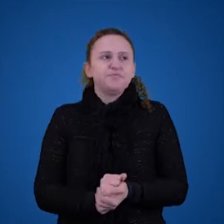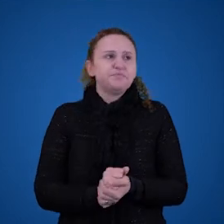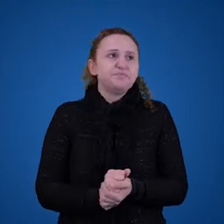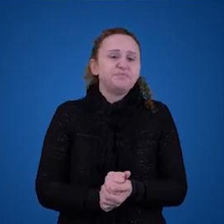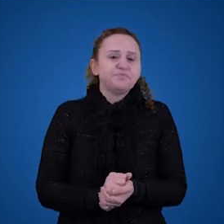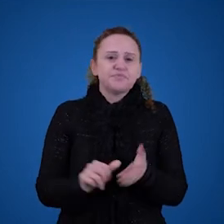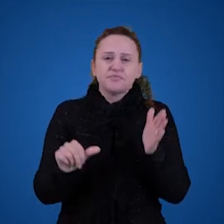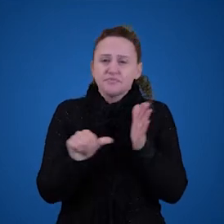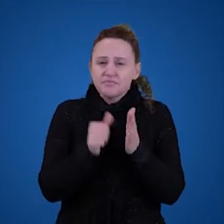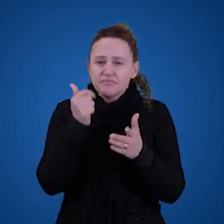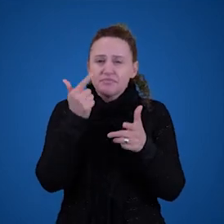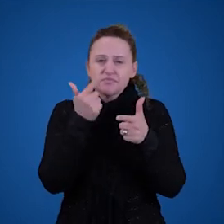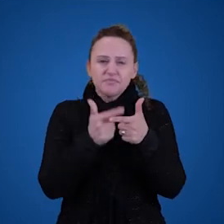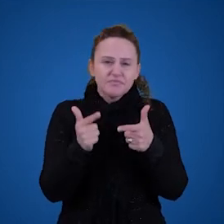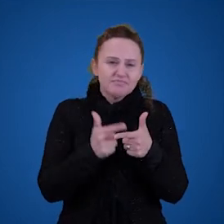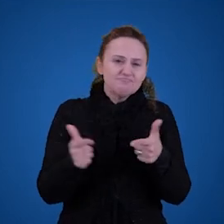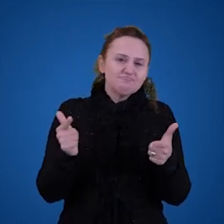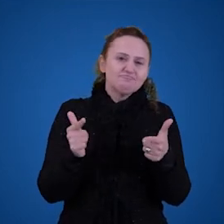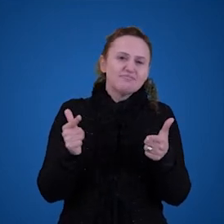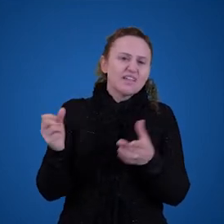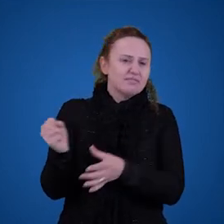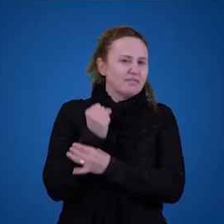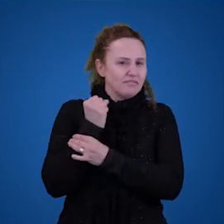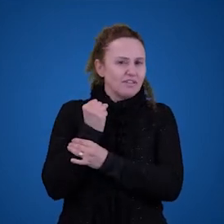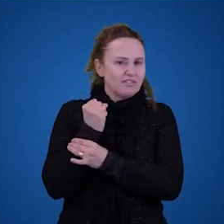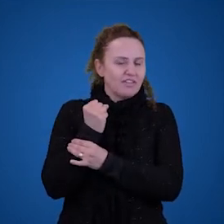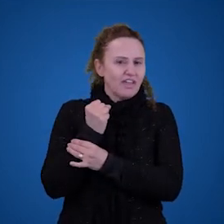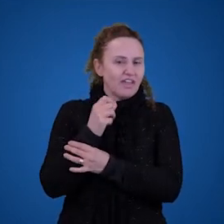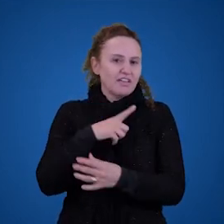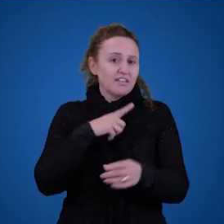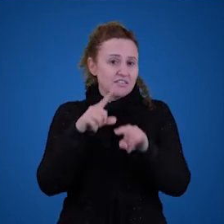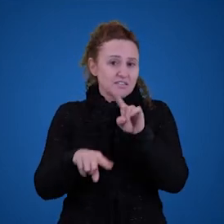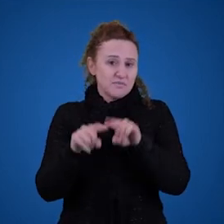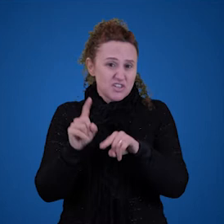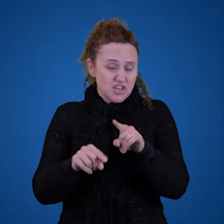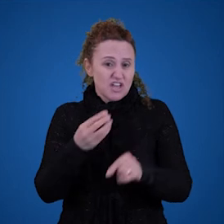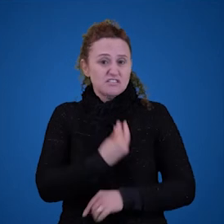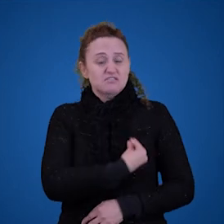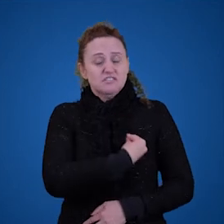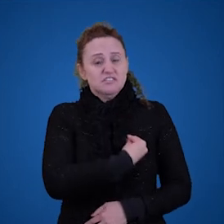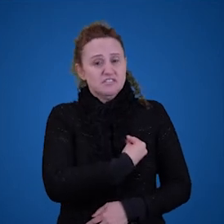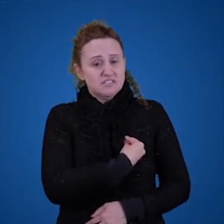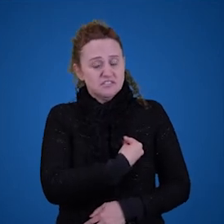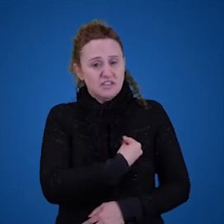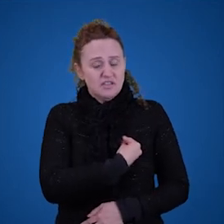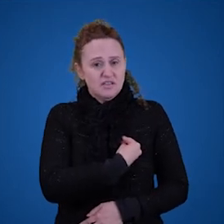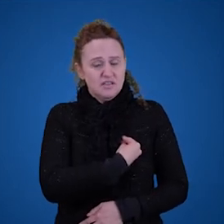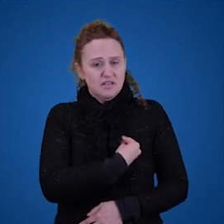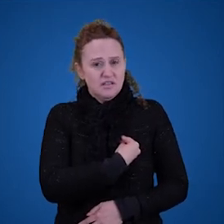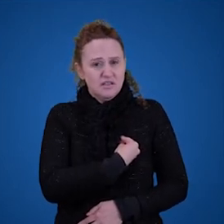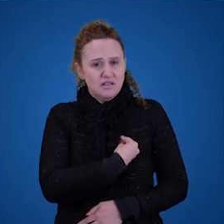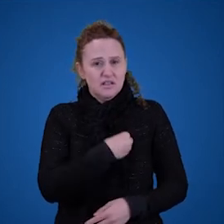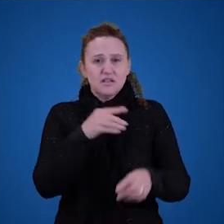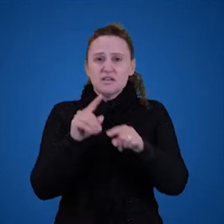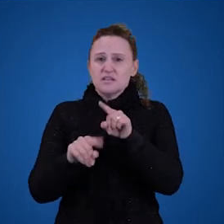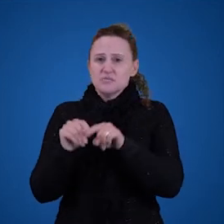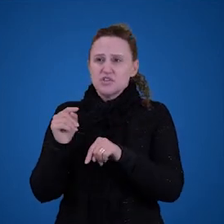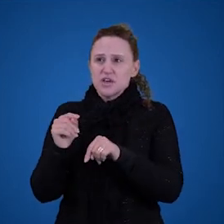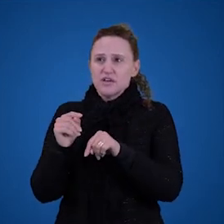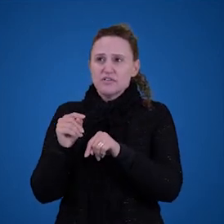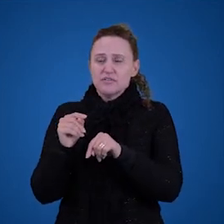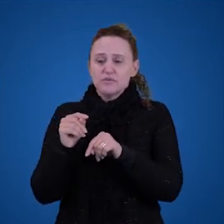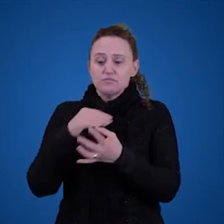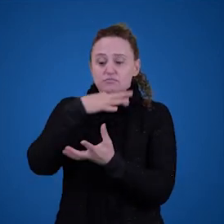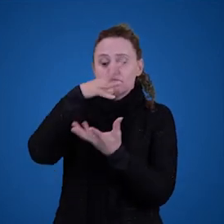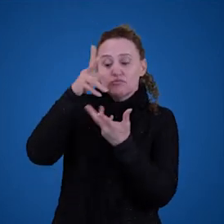né? Primeiro, é difícil defender que objetos ficcionais existem, assim como objetos do mundo material. Ou